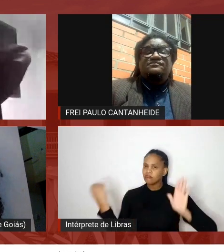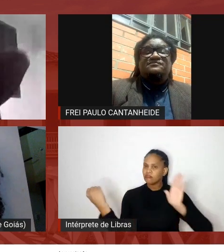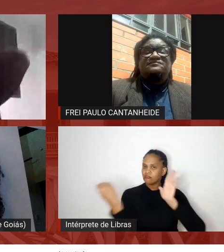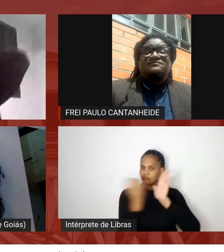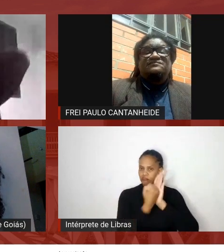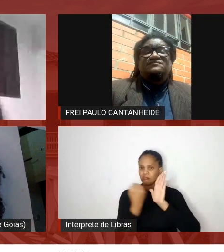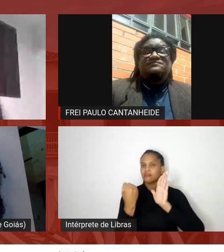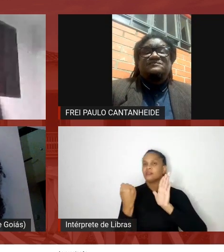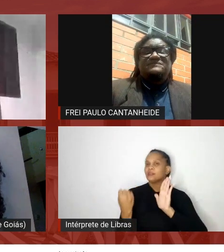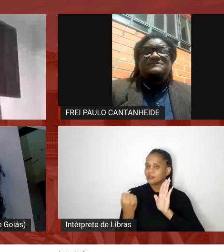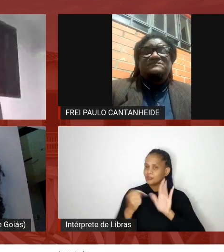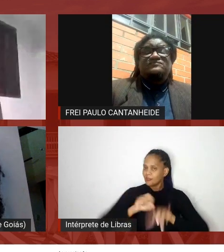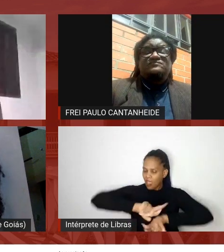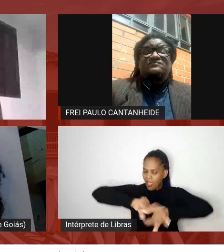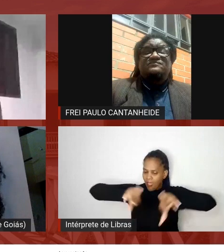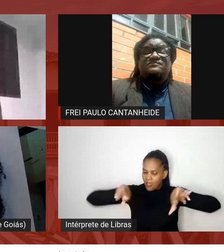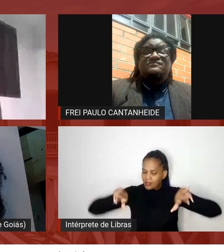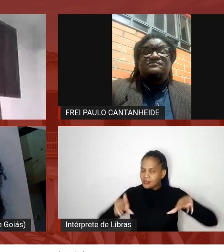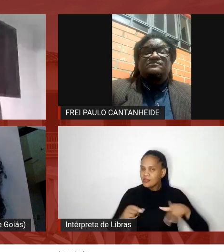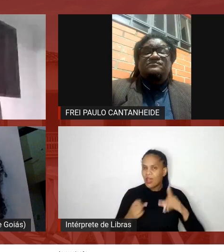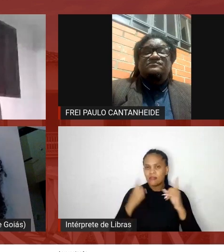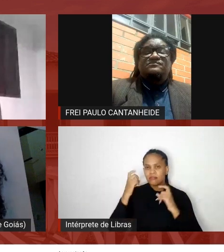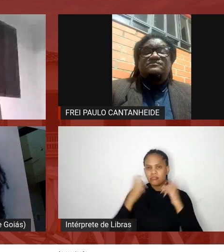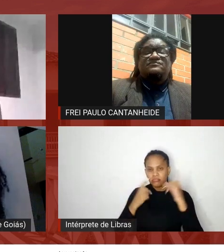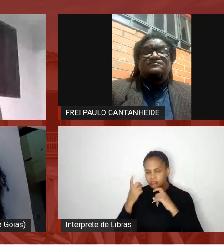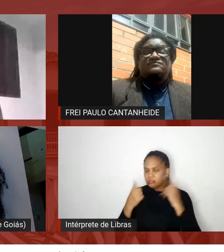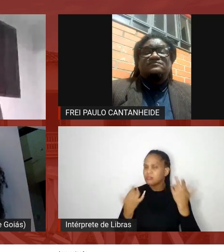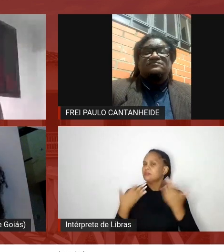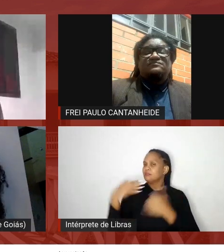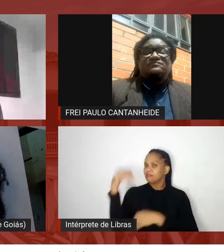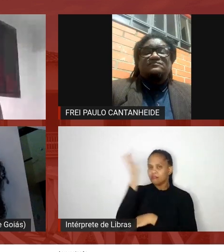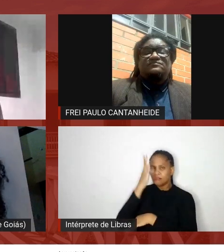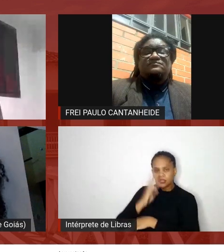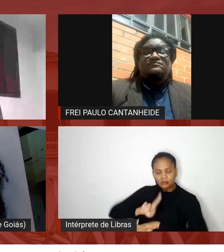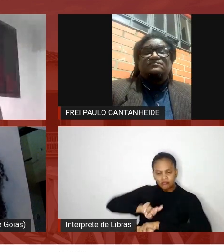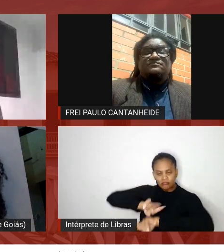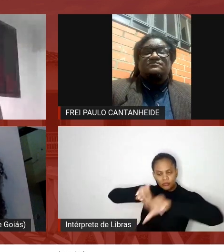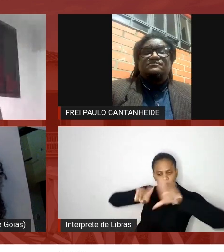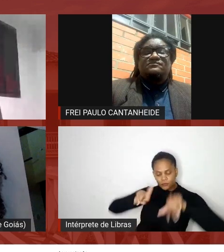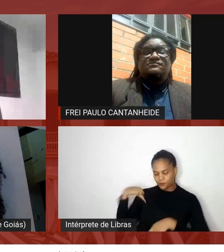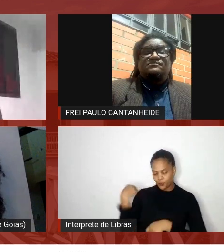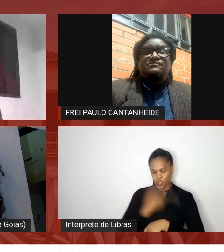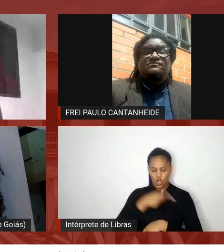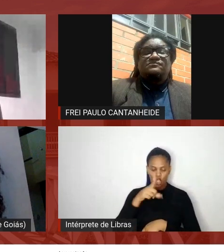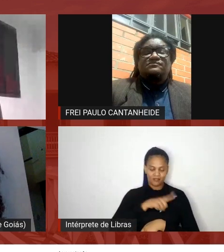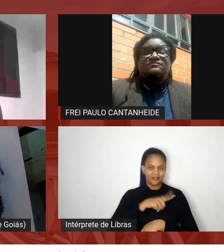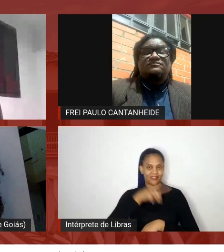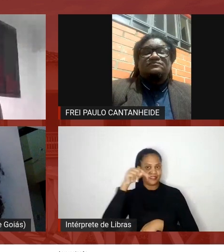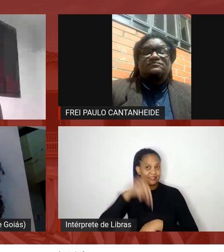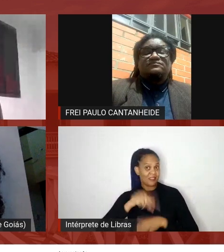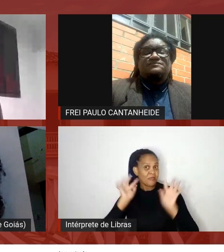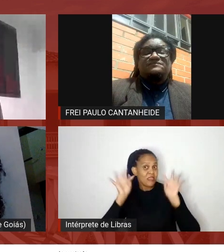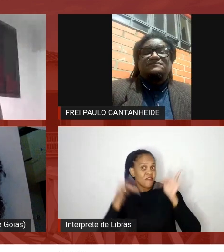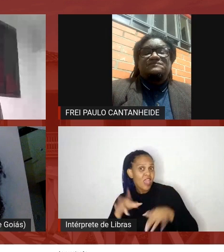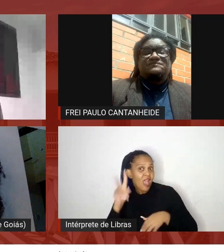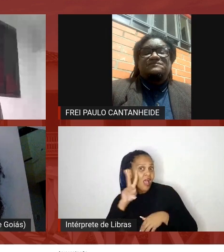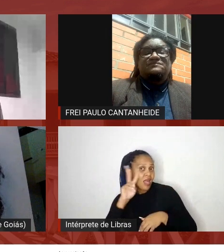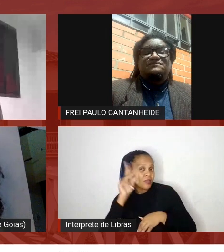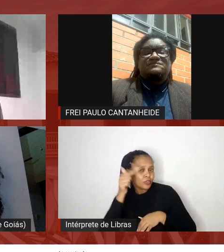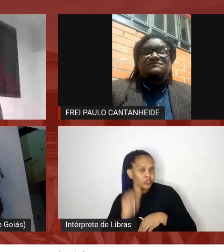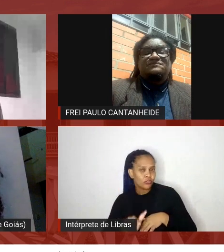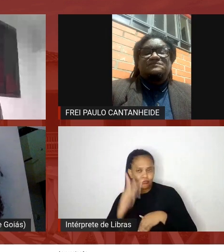as várias faces desses Brasis que temos aqui por fim relembro mais uma vez as pessoas